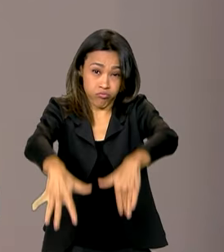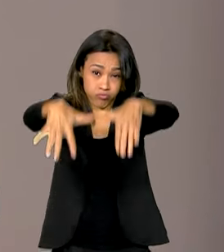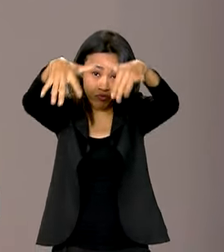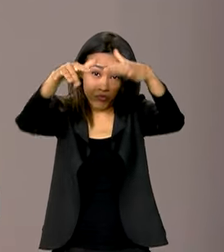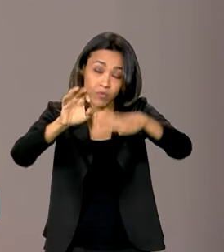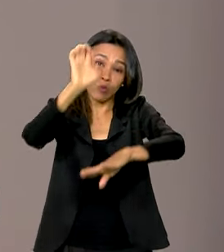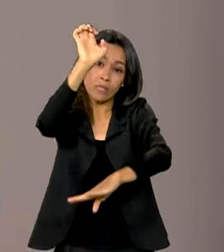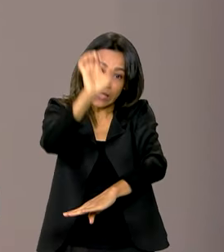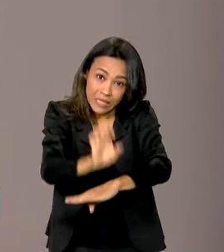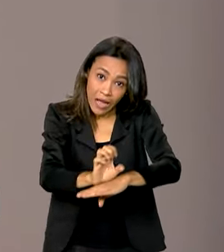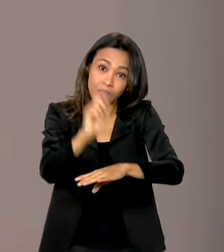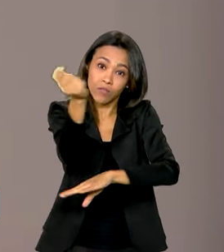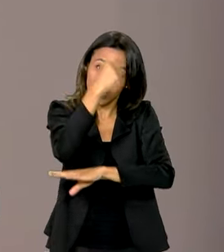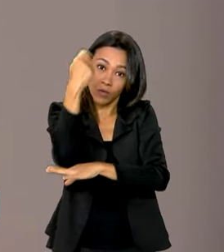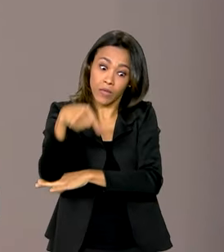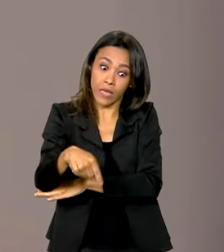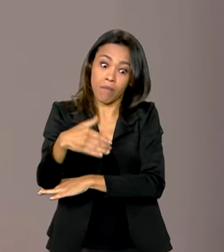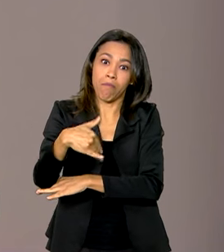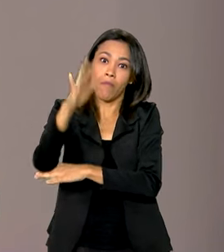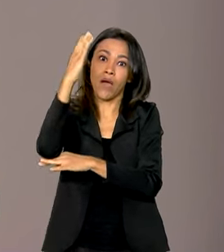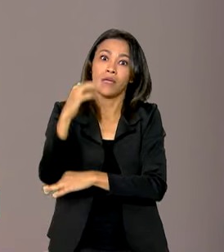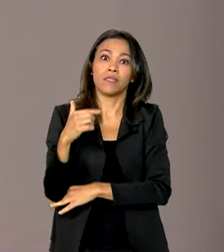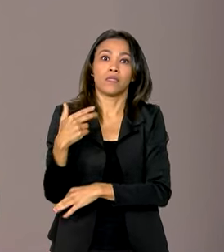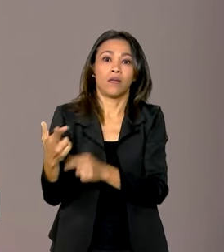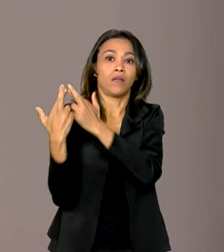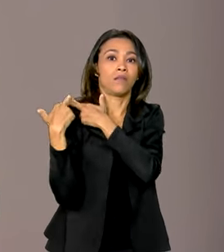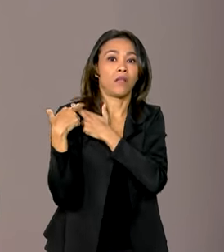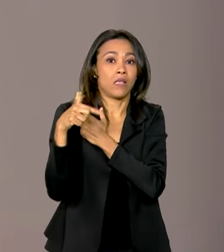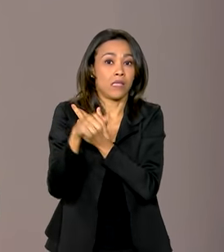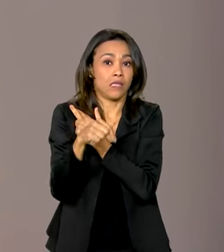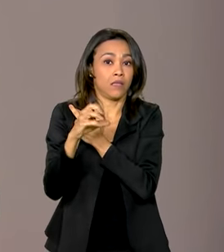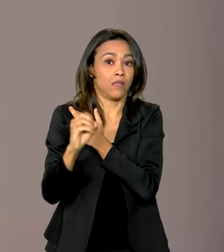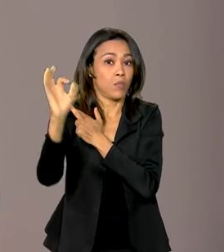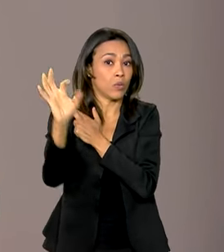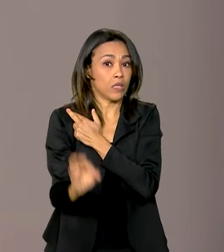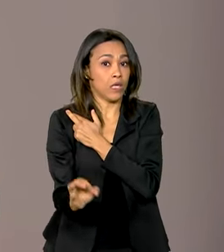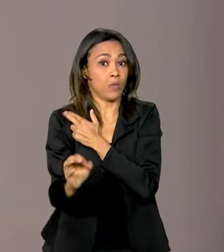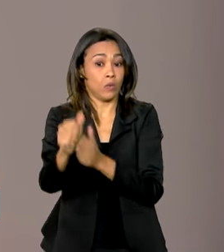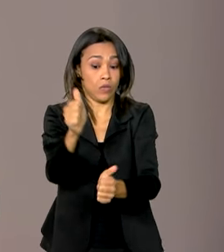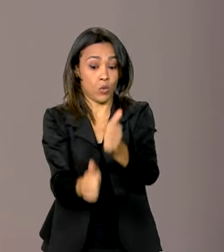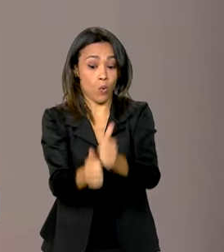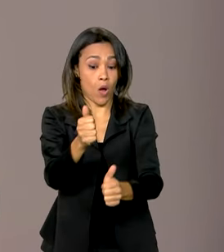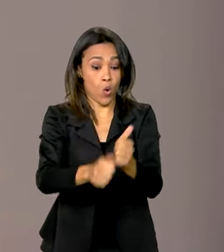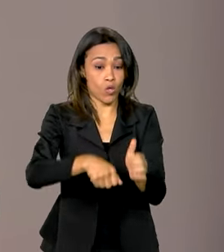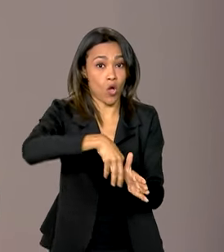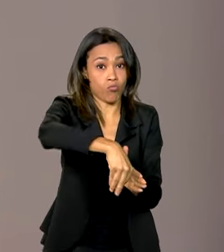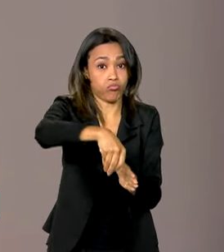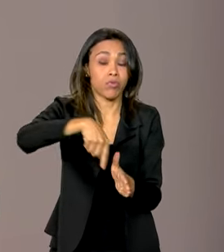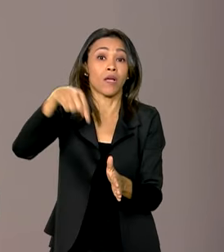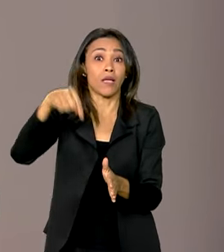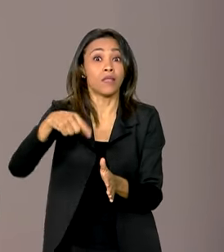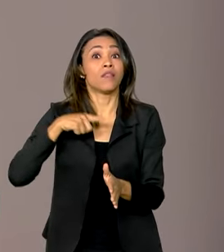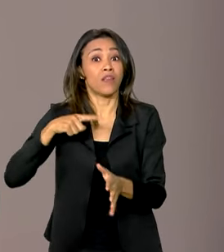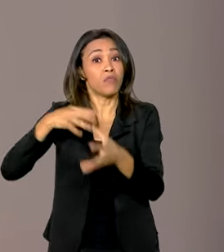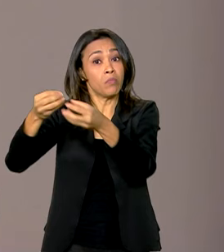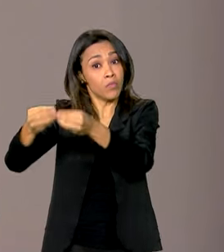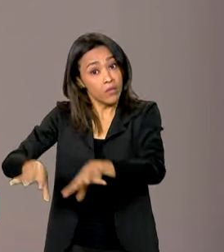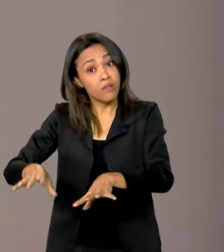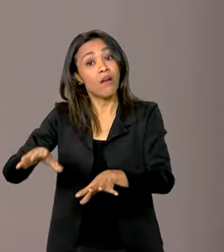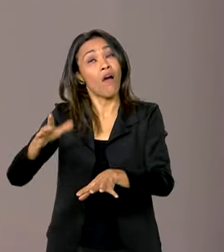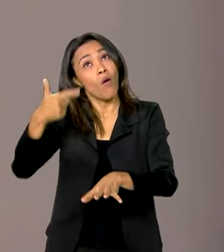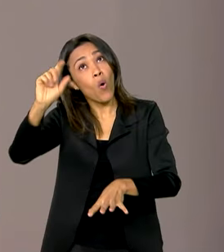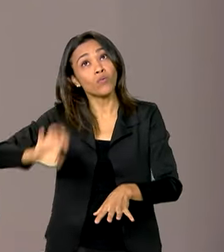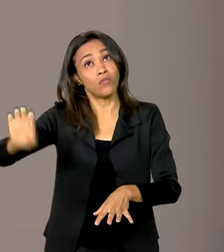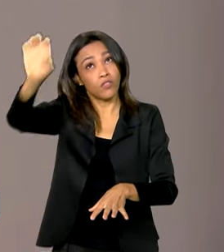que é o estado responsável pela produção de 70% do arroz, o abastecimento do produto, afetou outros estados brasileiros e o governo